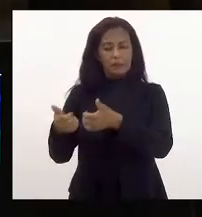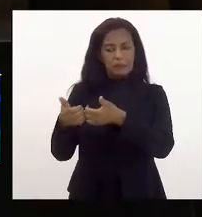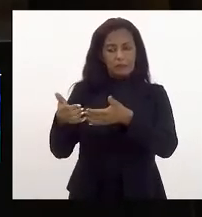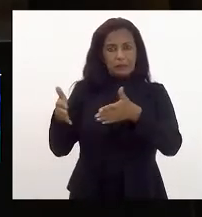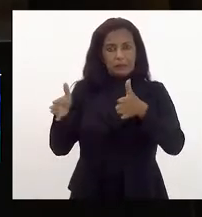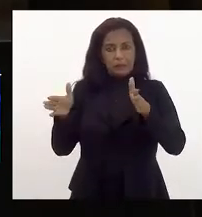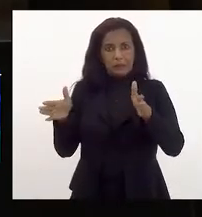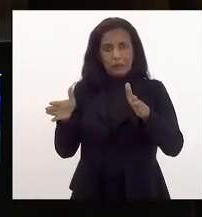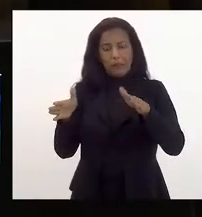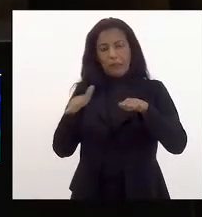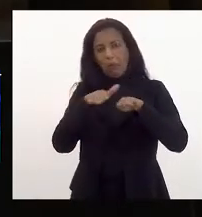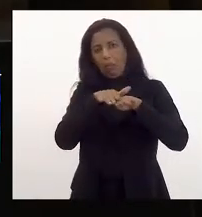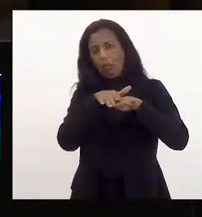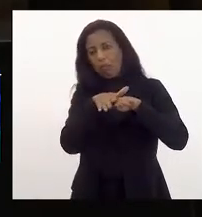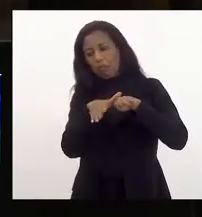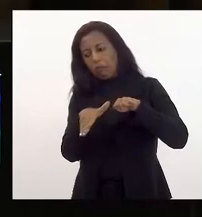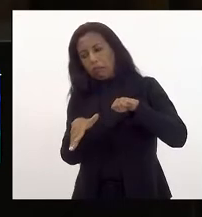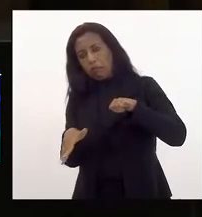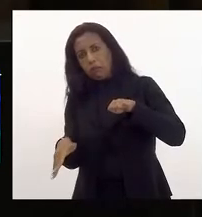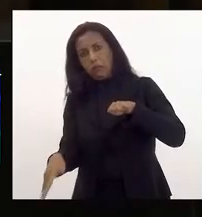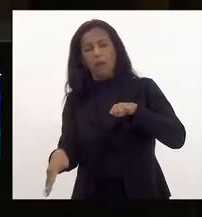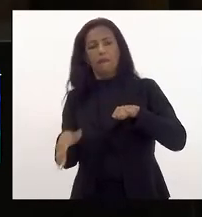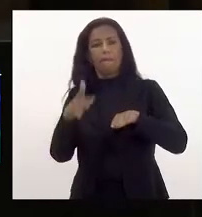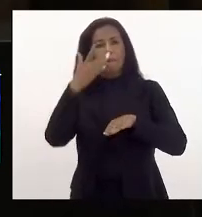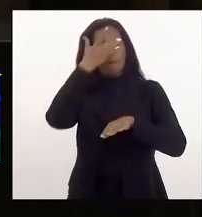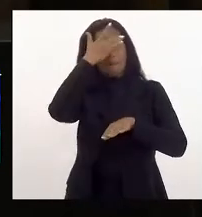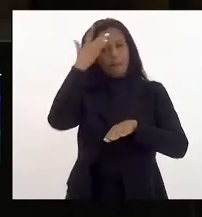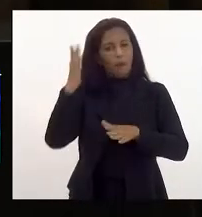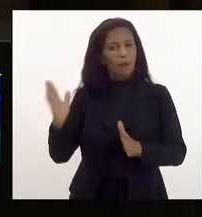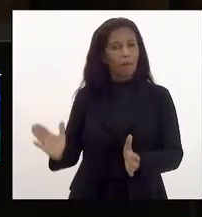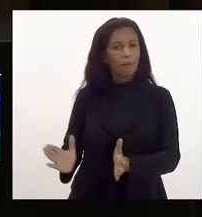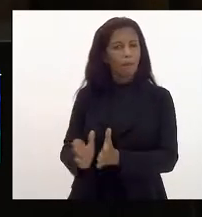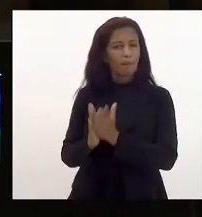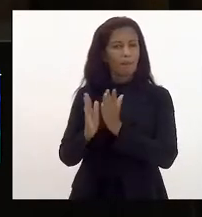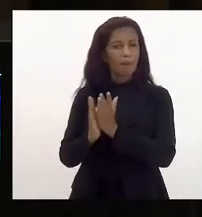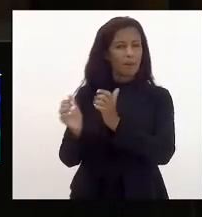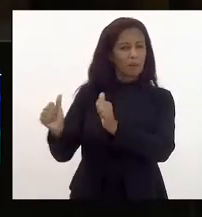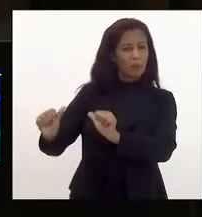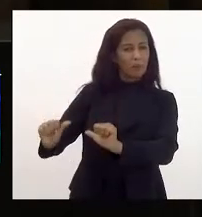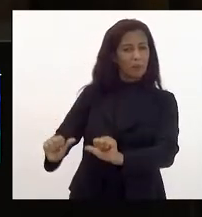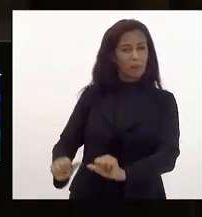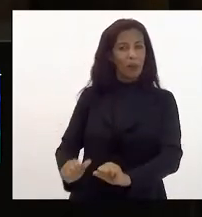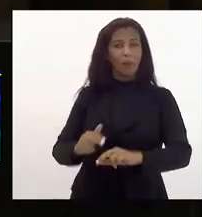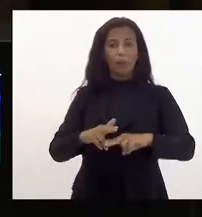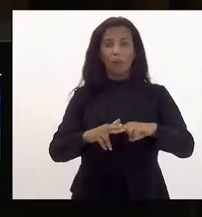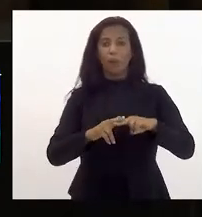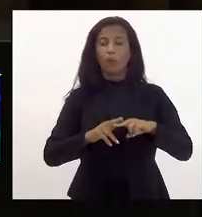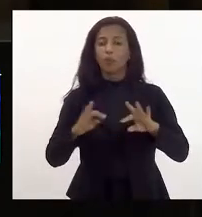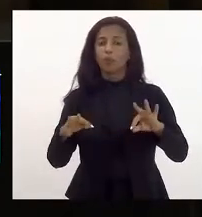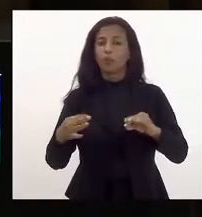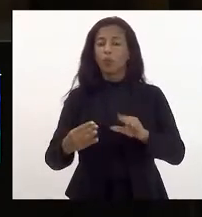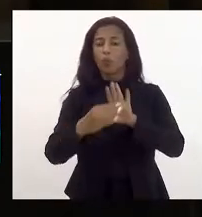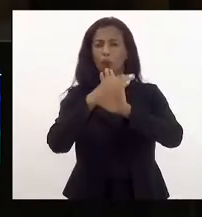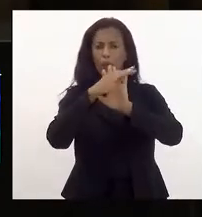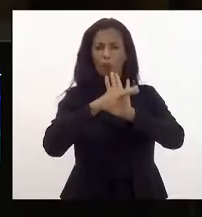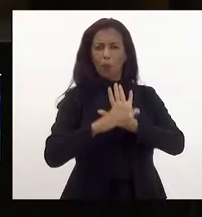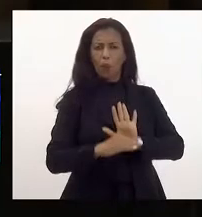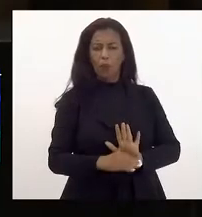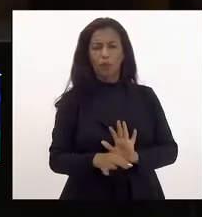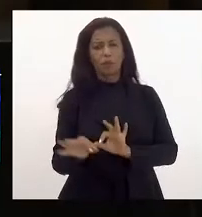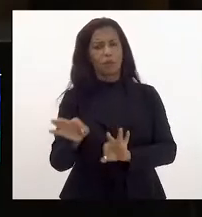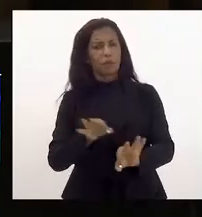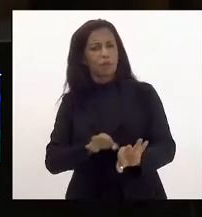abismos infindáveis e é por isso que todo e qualquer programa e